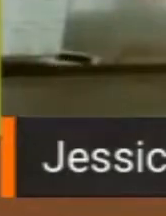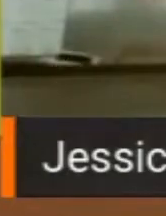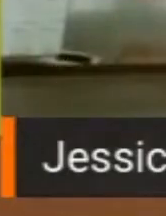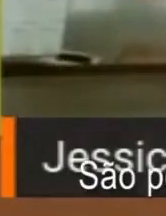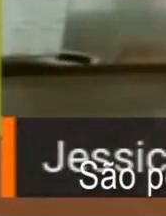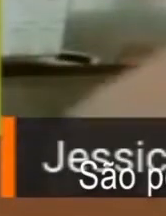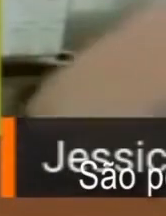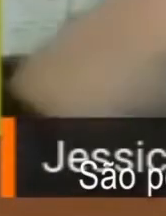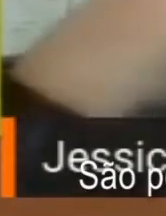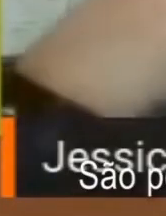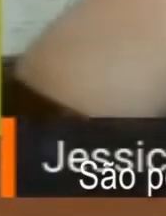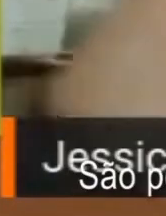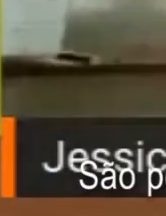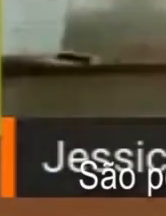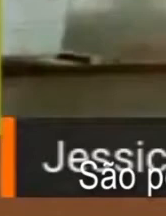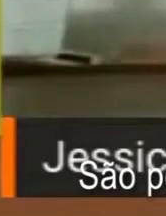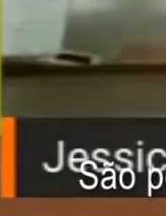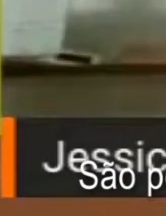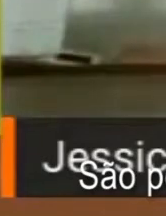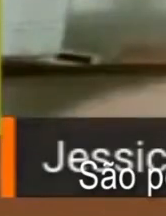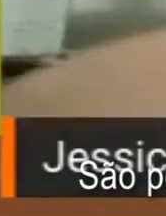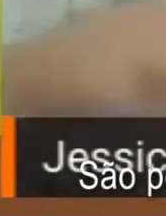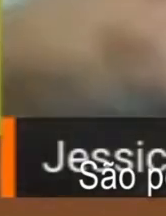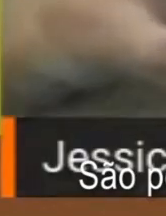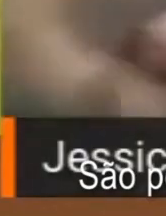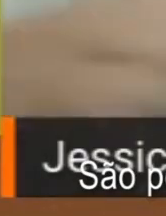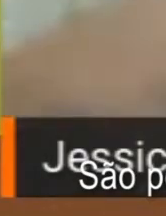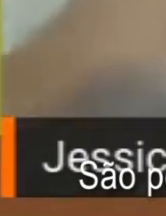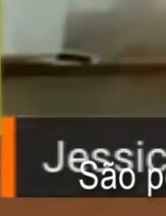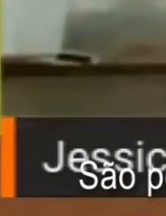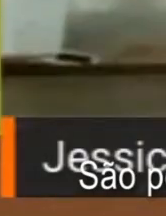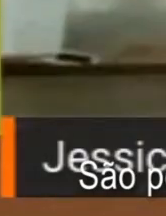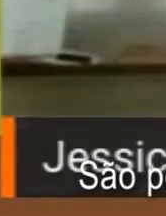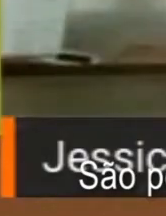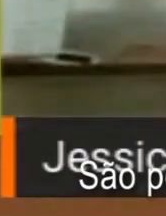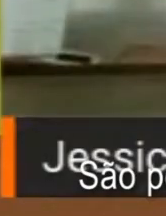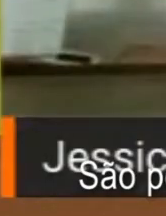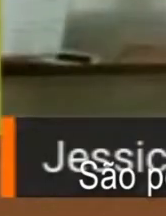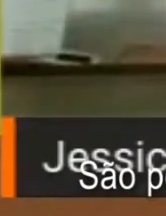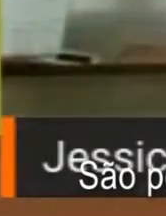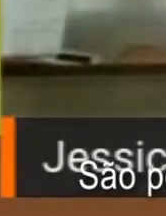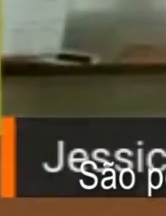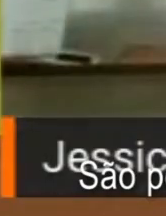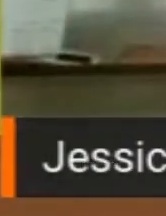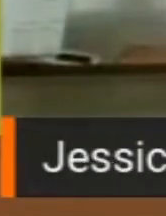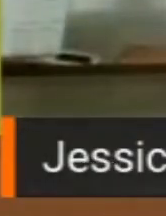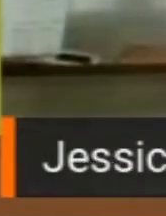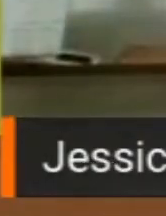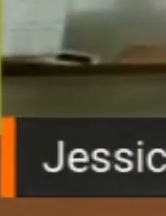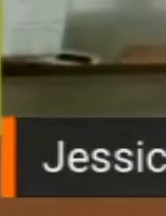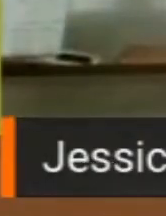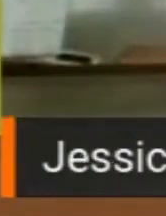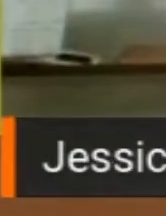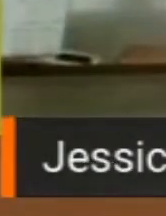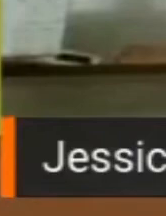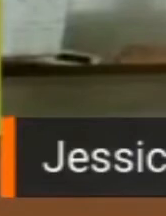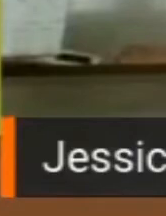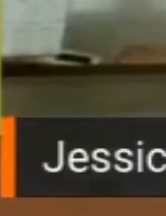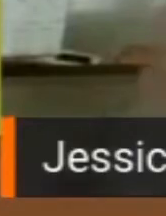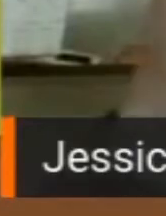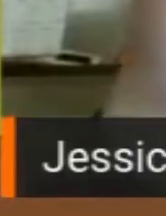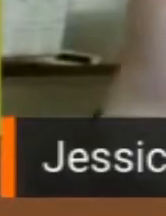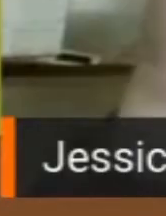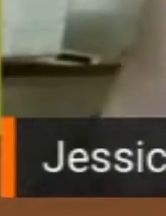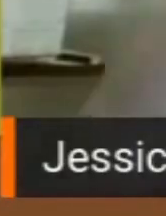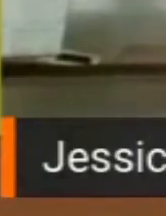fazendo. São pessoas com quem eu quero caminhar, são pessoas que eu quero ouvir, são pessoas que eu sei que estão aqui hoje e que amanhã eu vou ver fazendo coisas